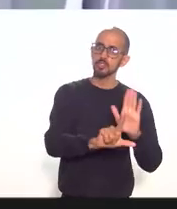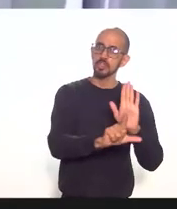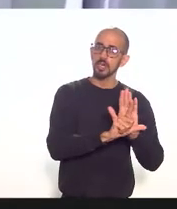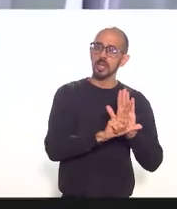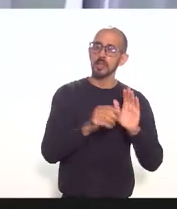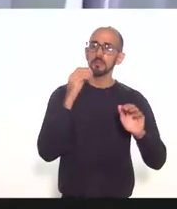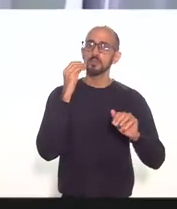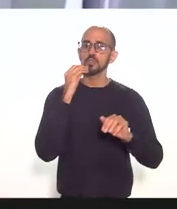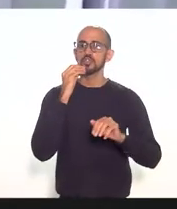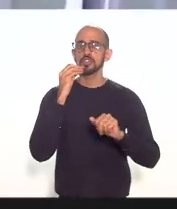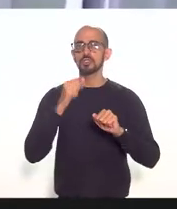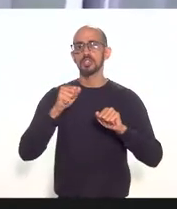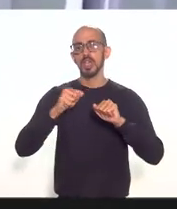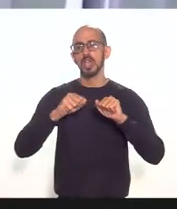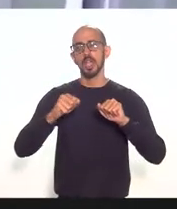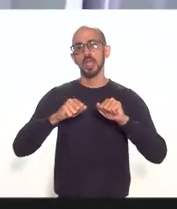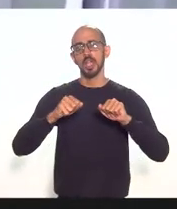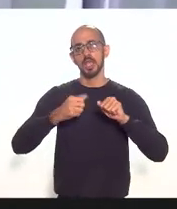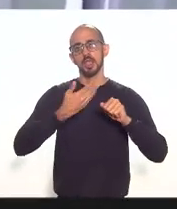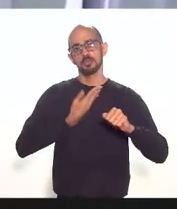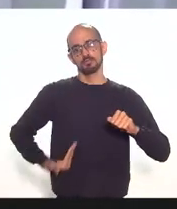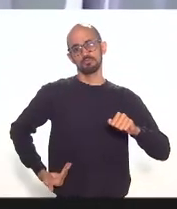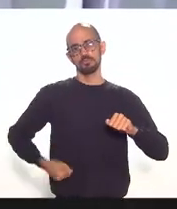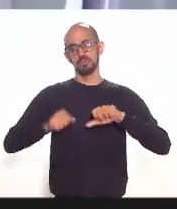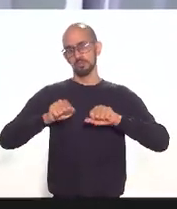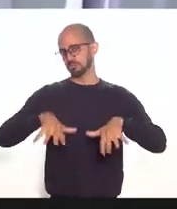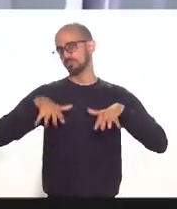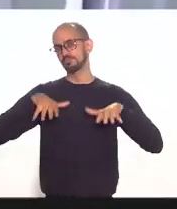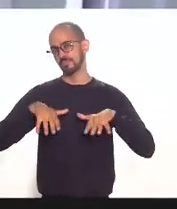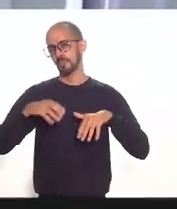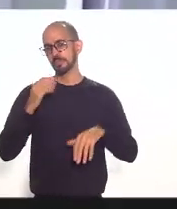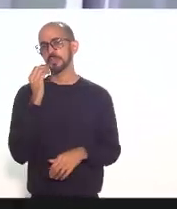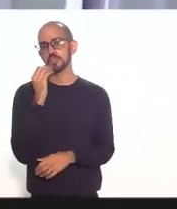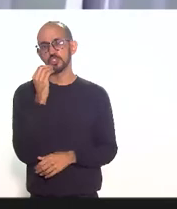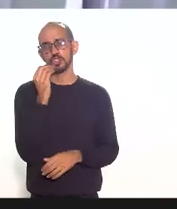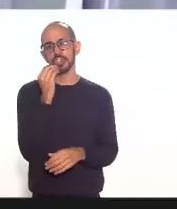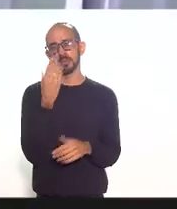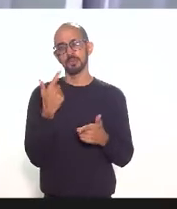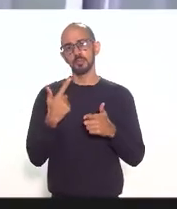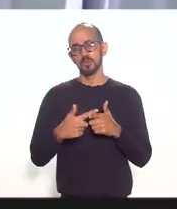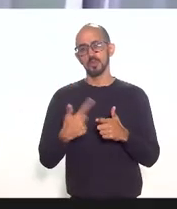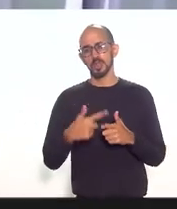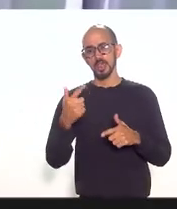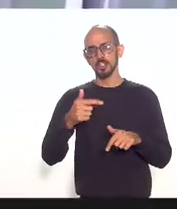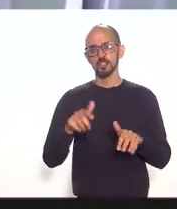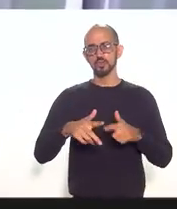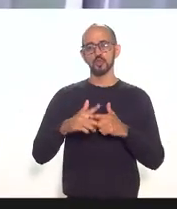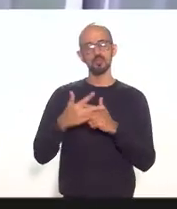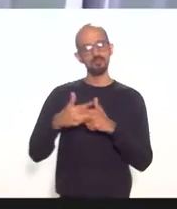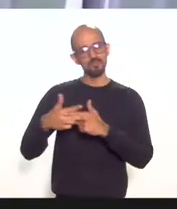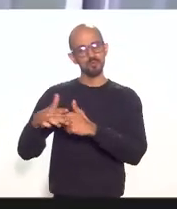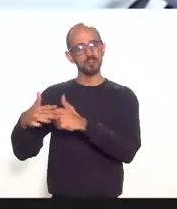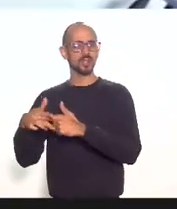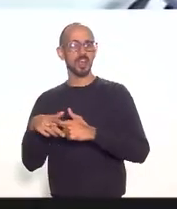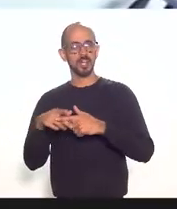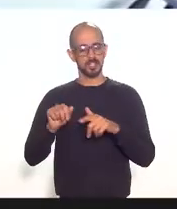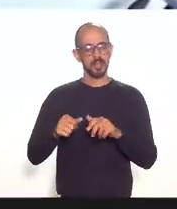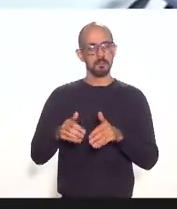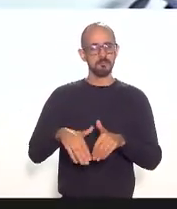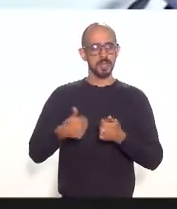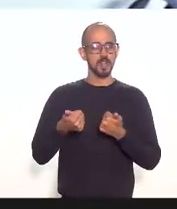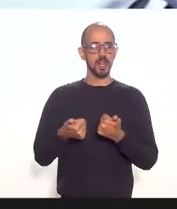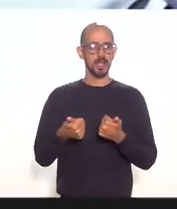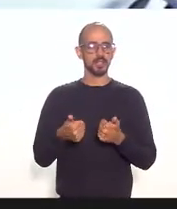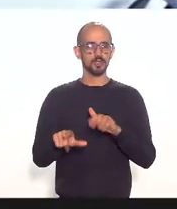audiência pública antes de entrar em votação em plenário quem dera isso aprimoraria muito o processo legislativo não tenha dúvida então